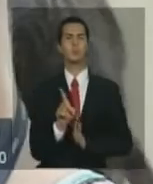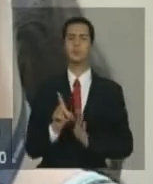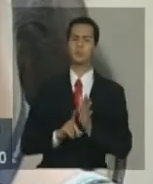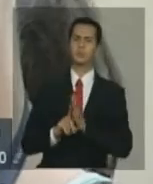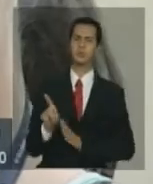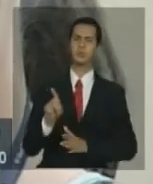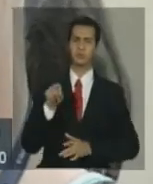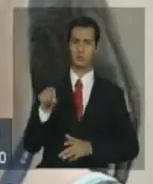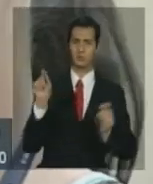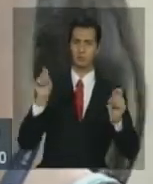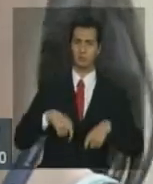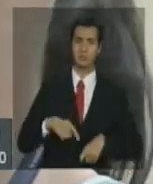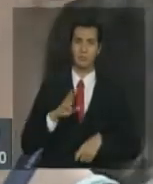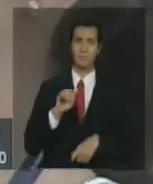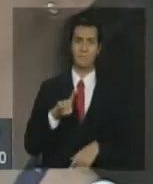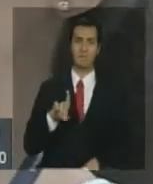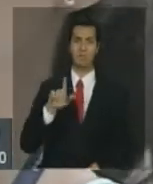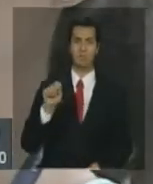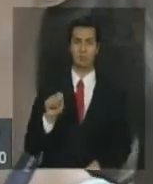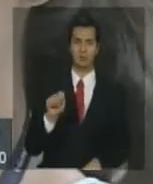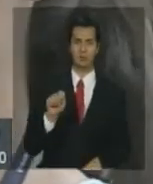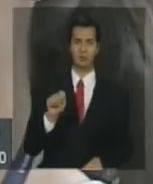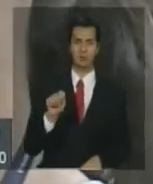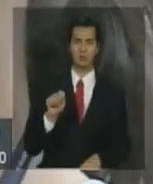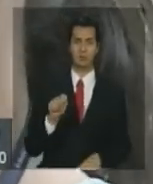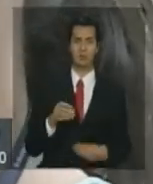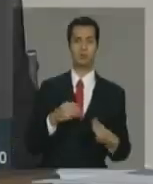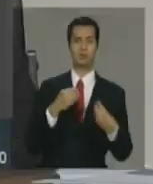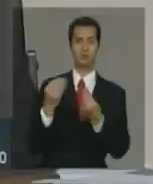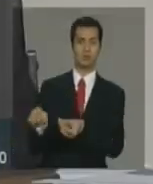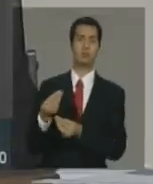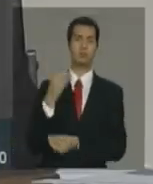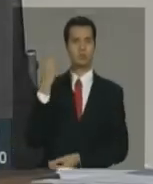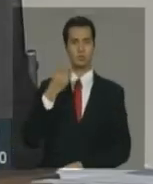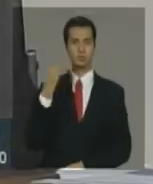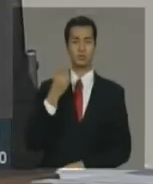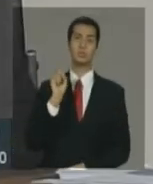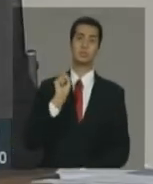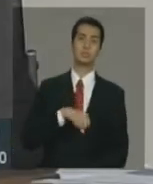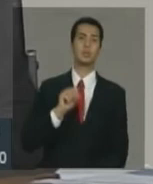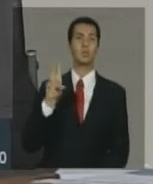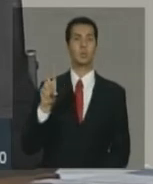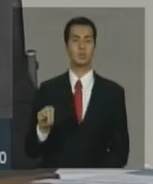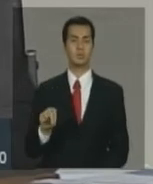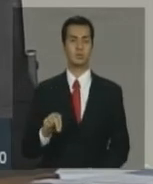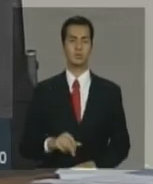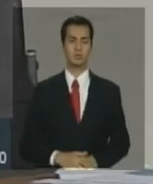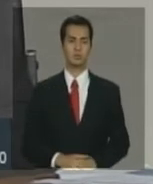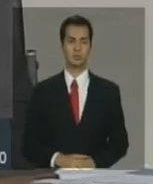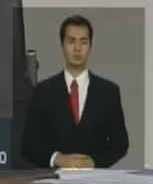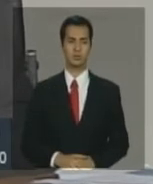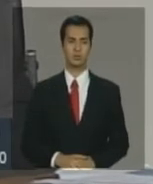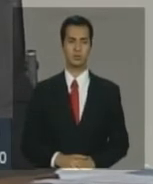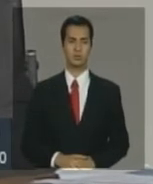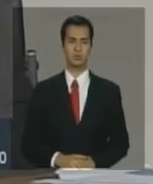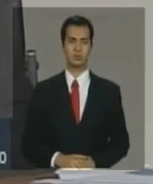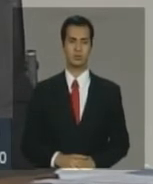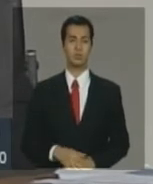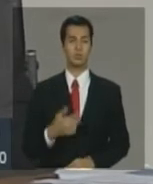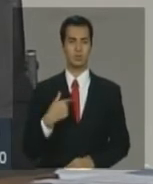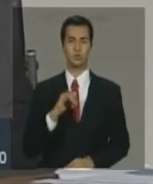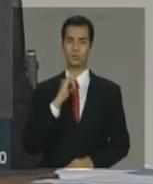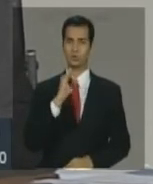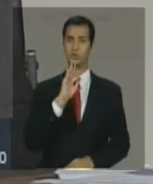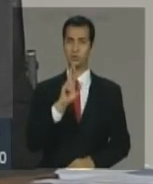e apertar em uma outra despesa, o que eu queria entender é se vai liberar emenda ou não. Eu já disse que, para ti, como funciona, ou seja, nós temos